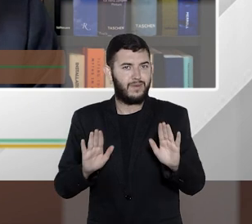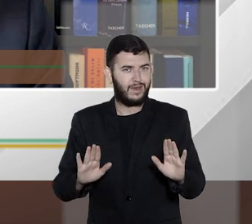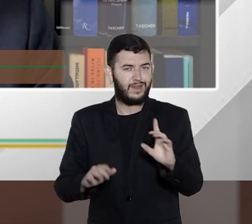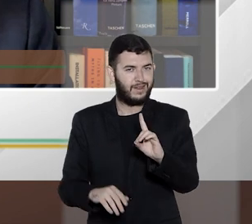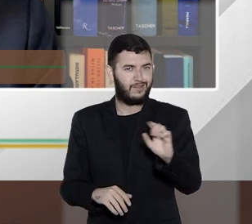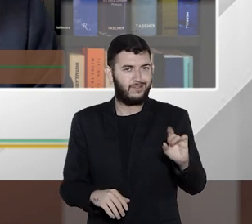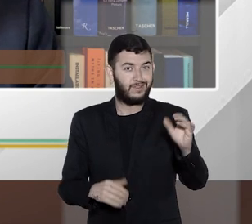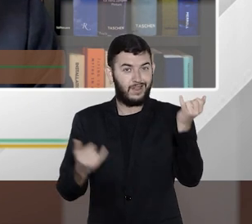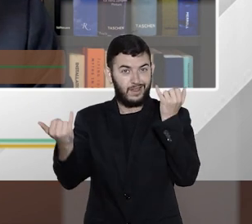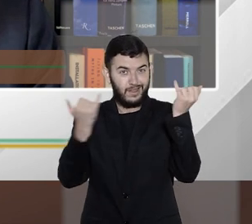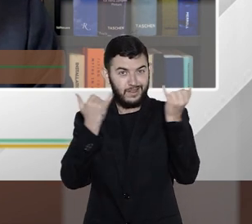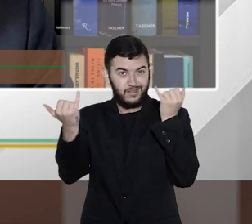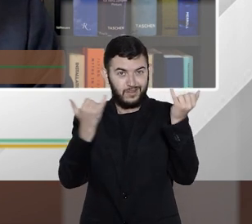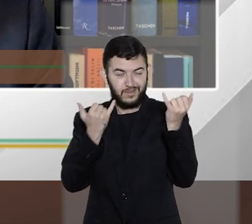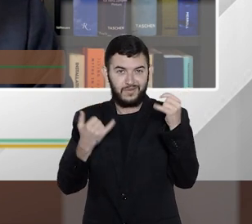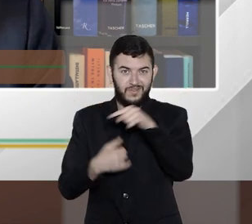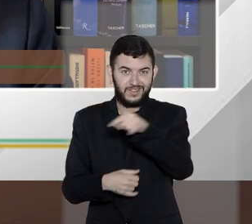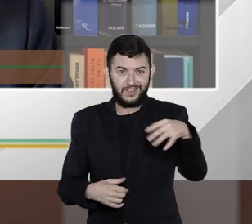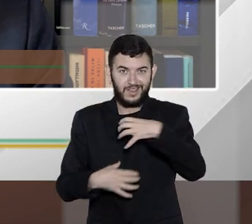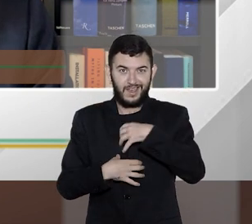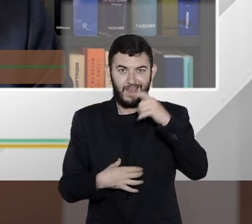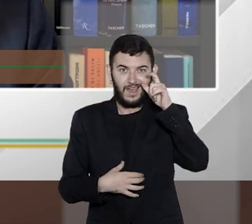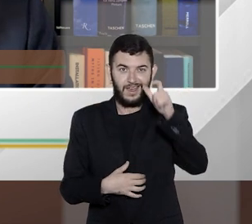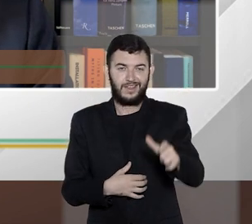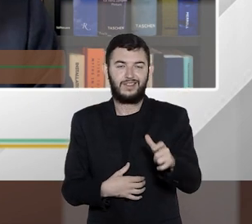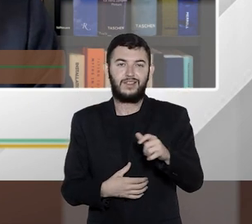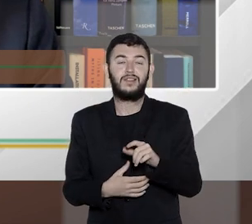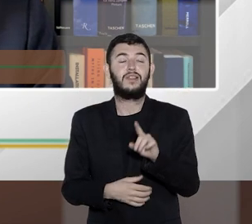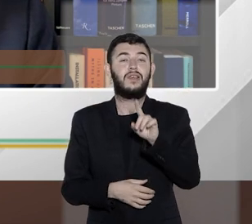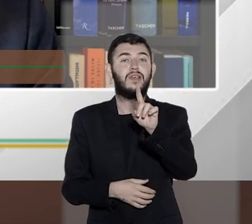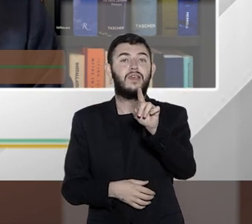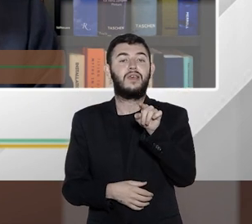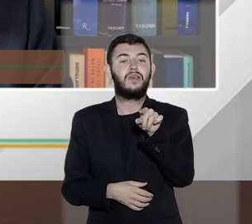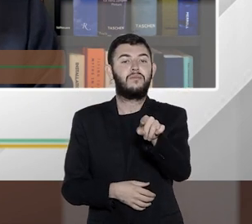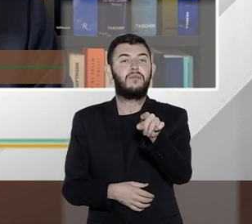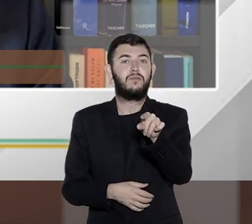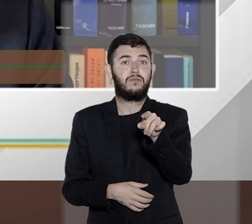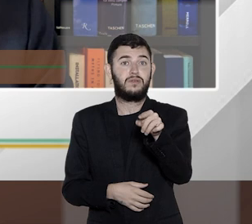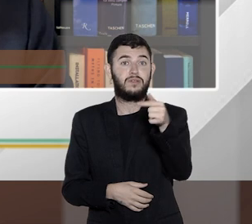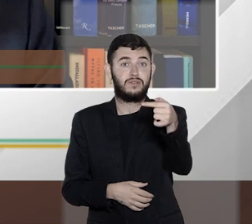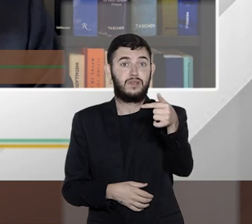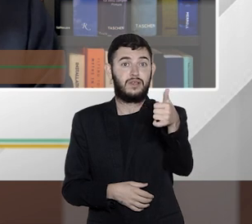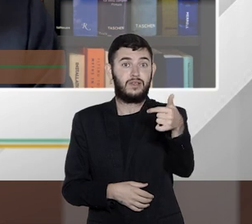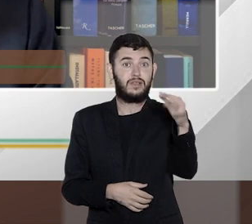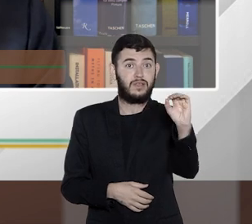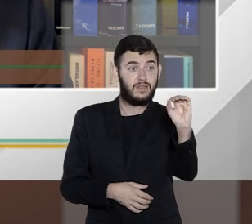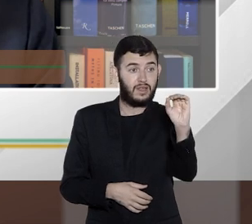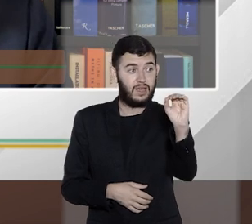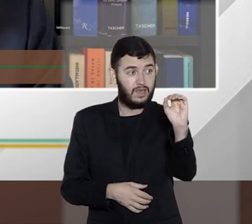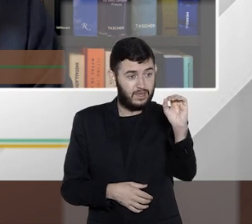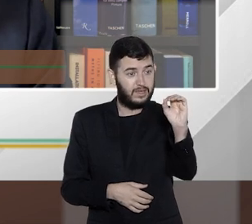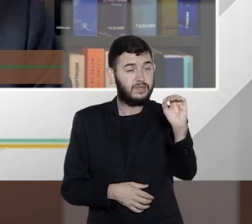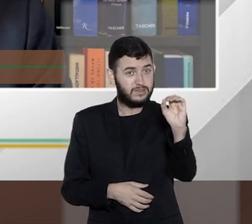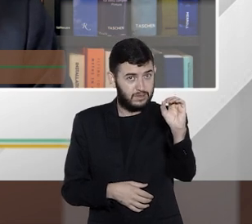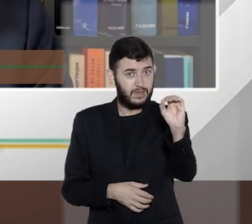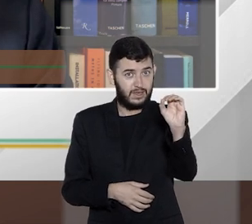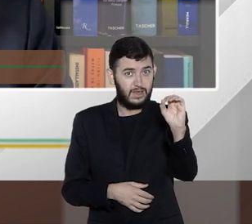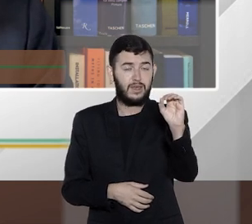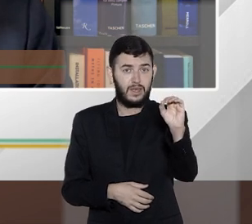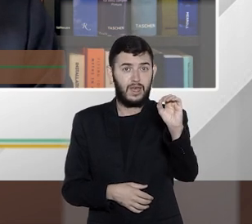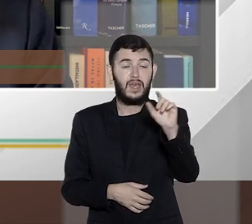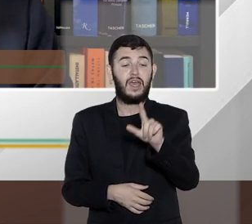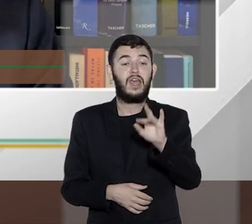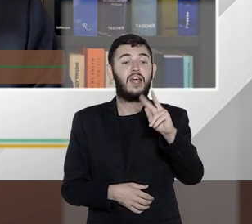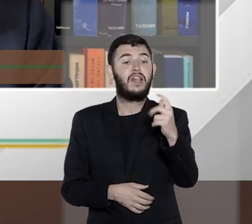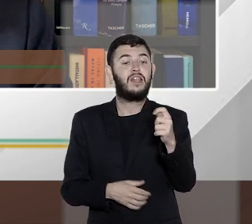todo mundo, são 1.710 linhas indicando dados pessoais que podem ser